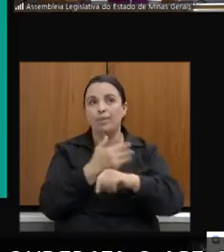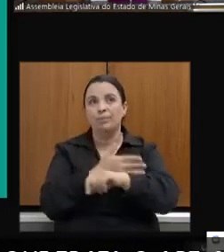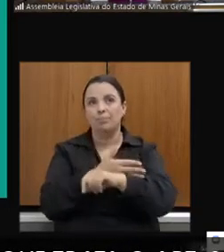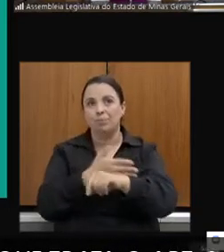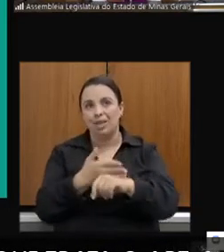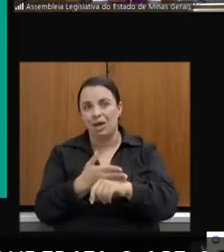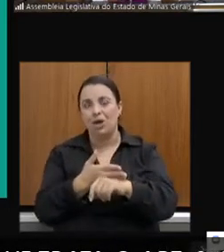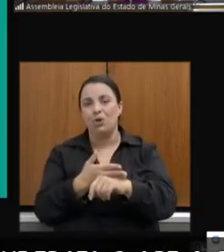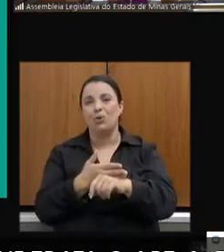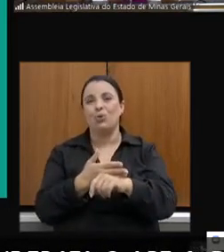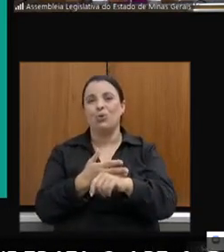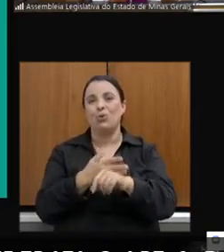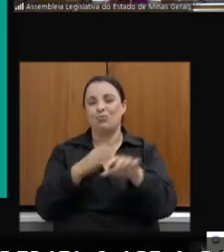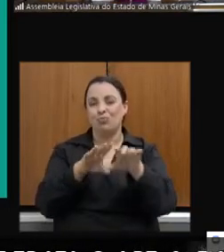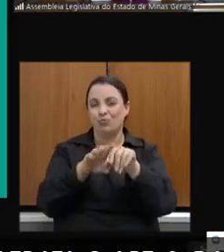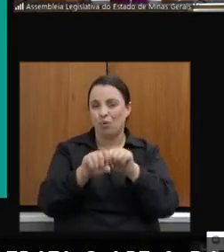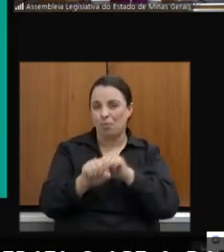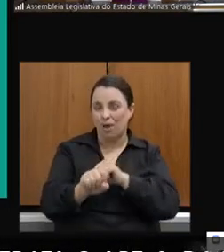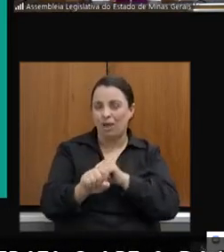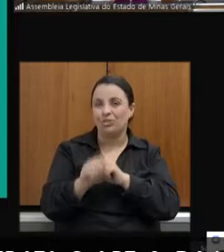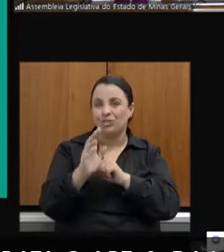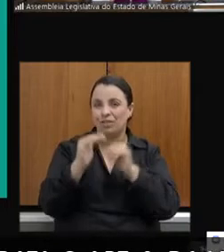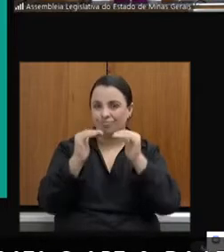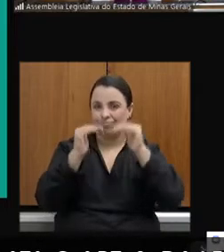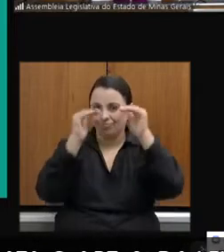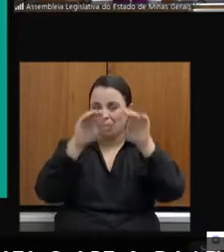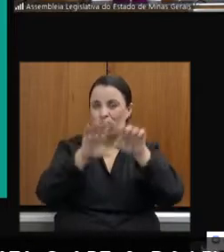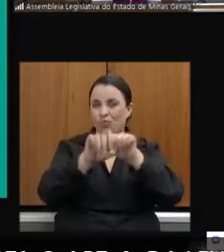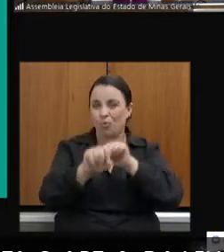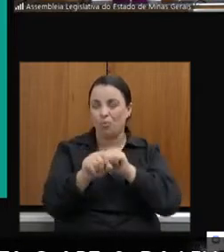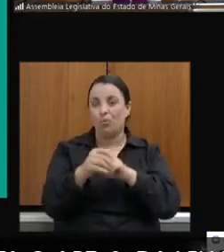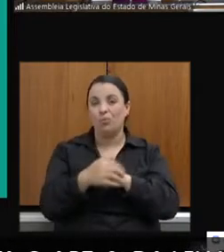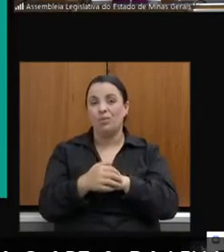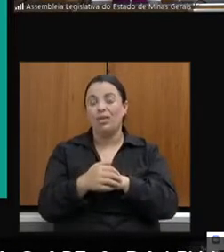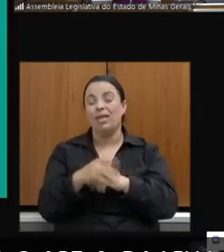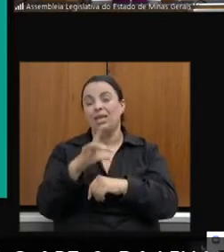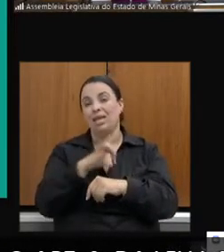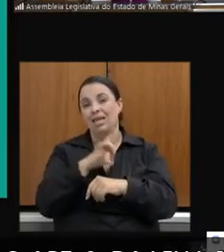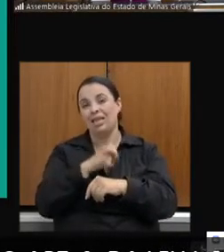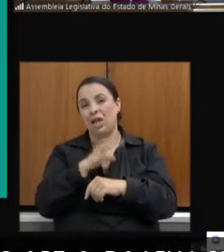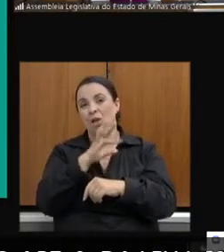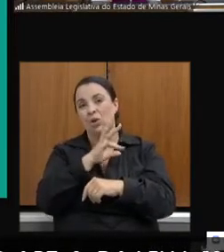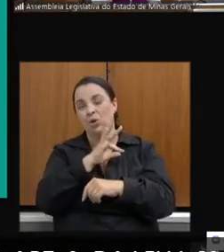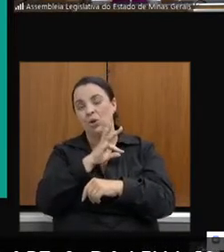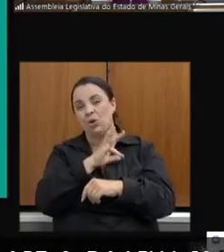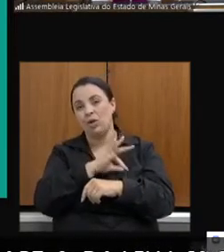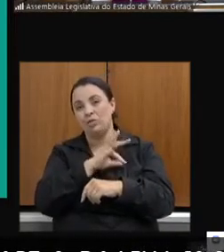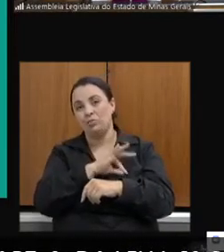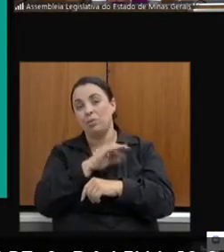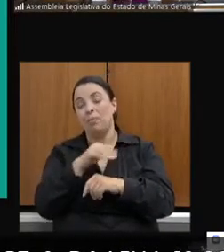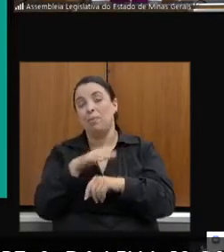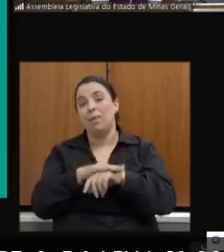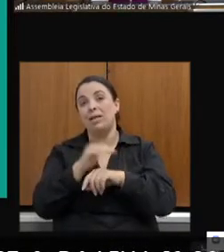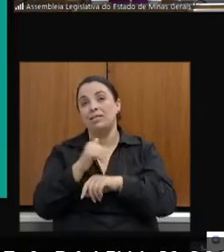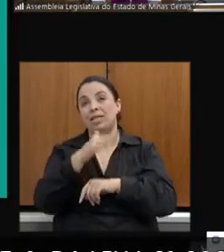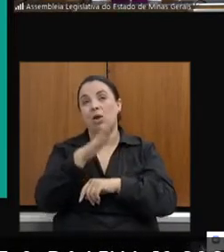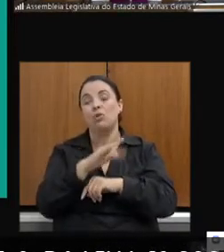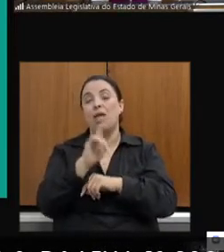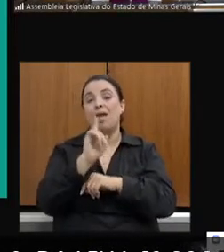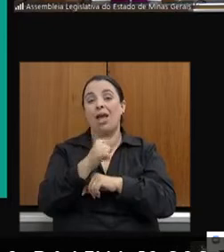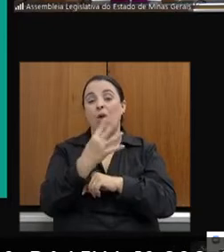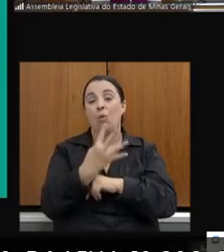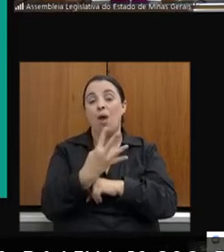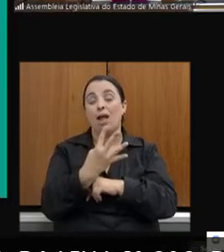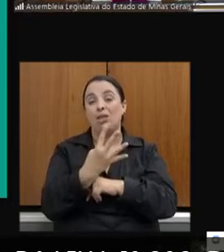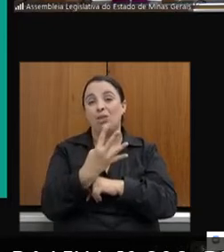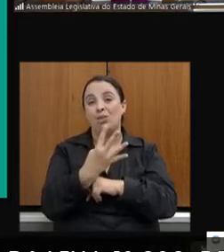ensino superior completo e localizadas no extrato de rendimento mais alto é quatro vezes e